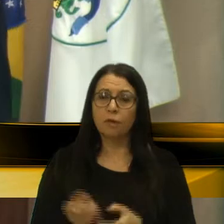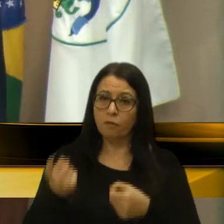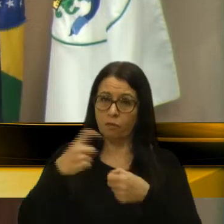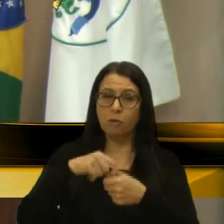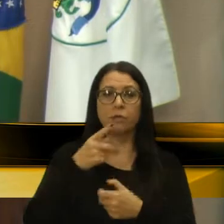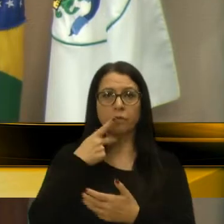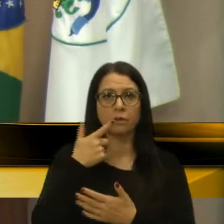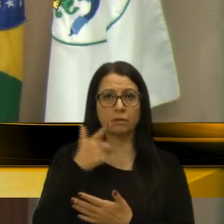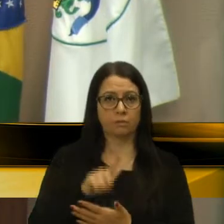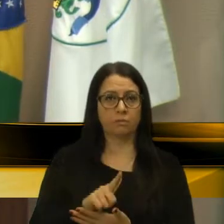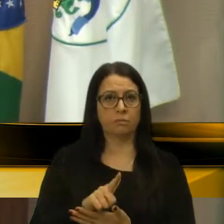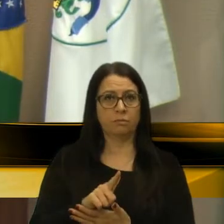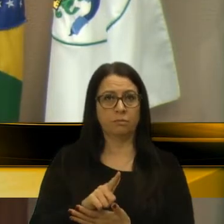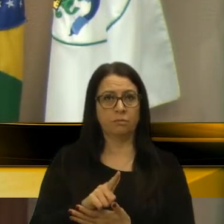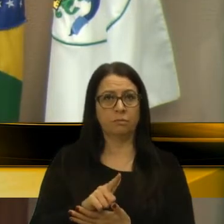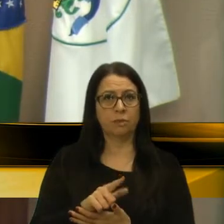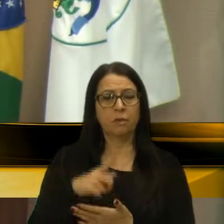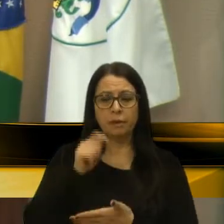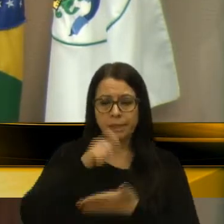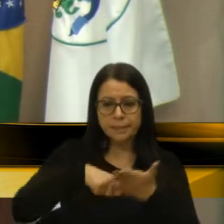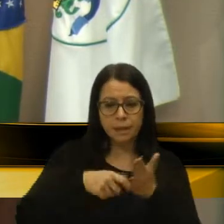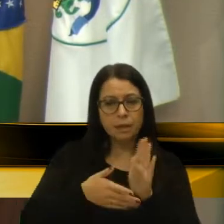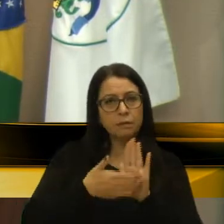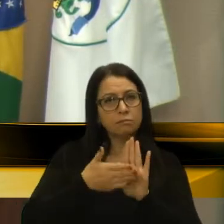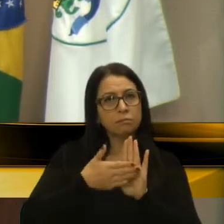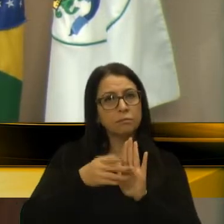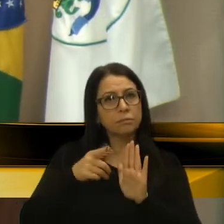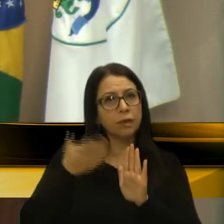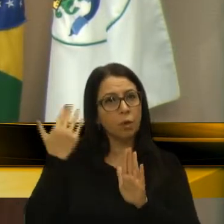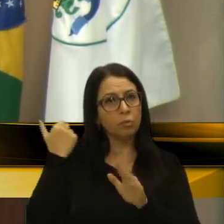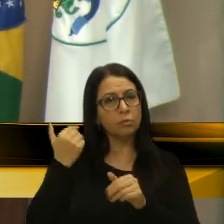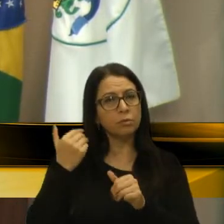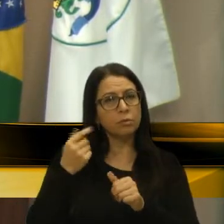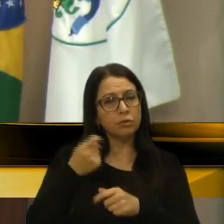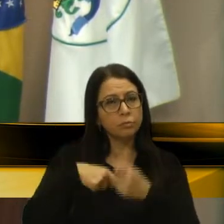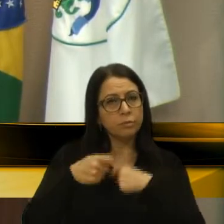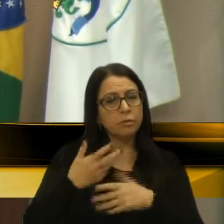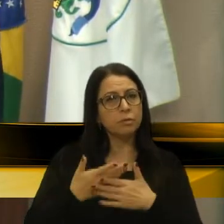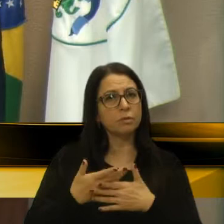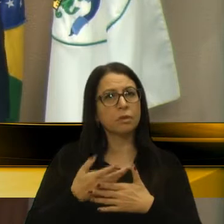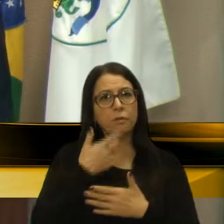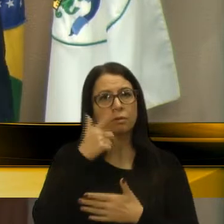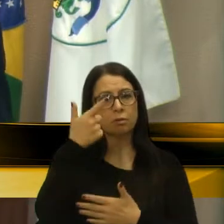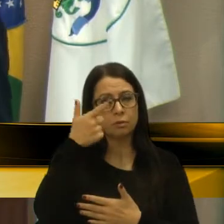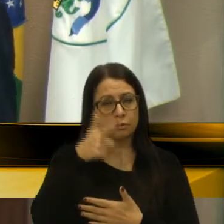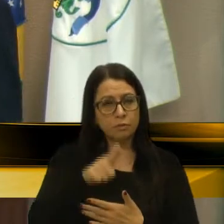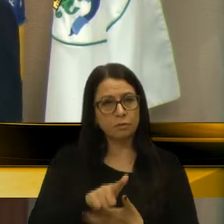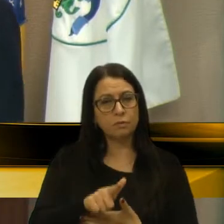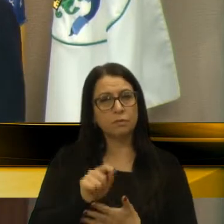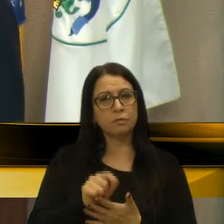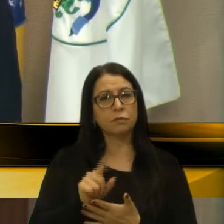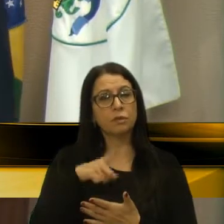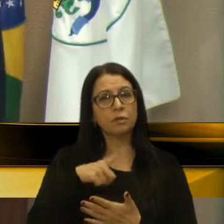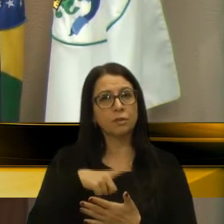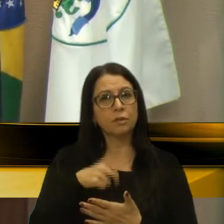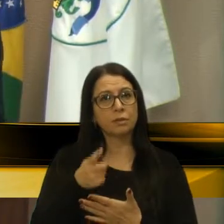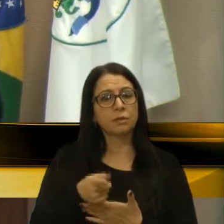nós temos protocolo, já desde outras administrações, agora reforçamos de novo, estamos